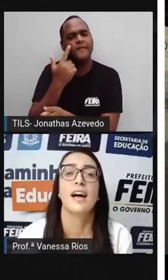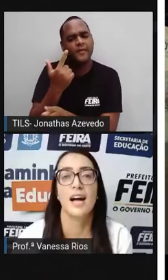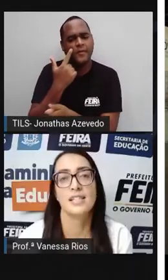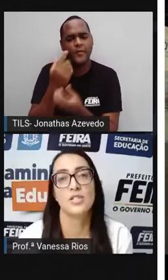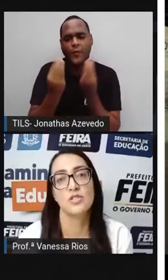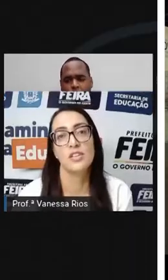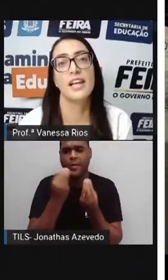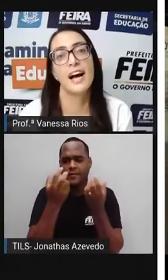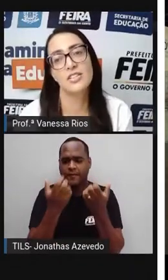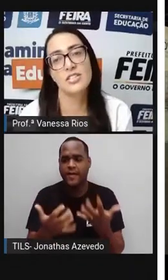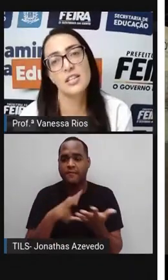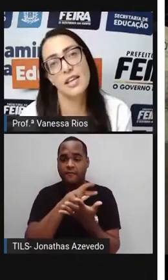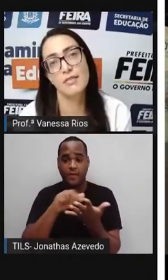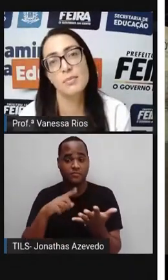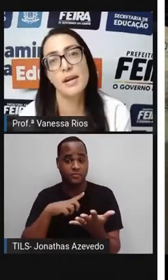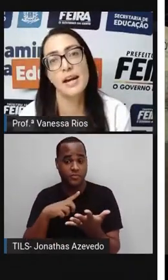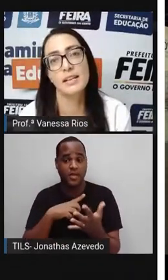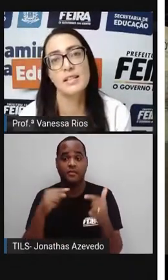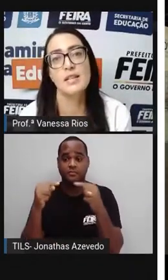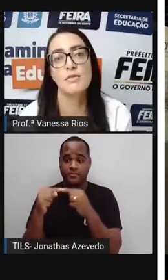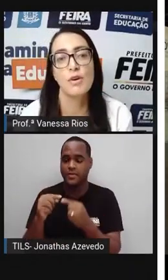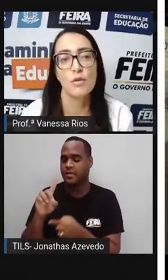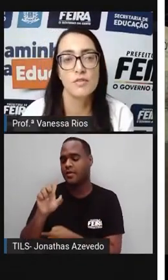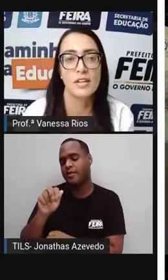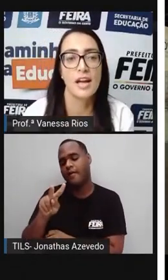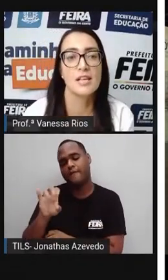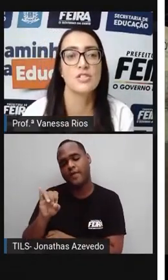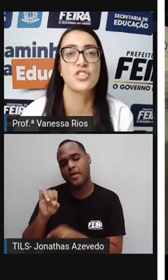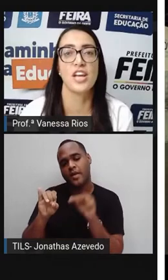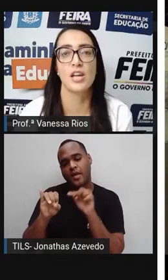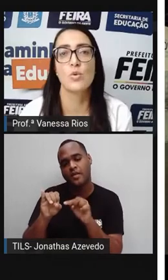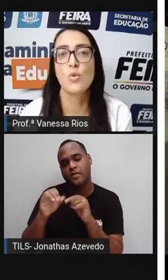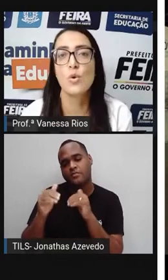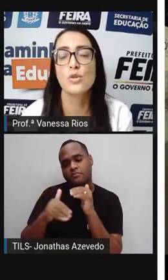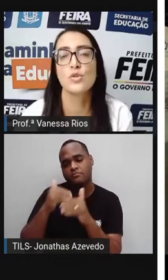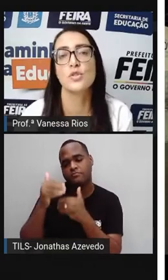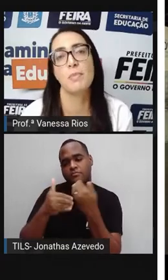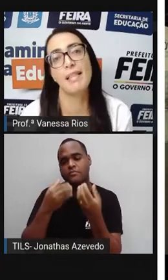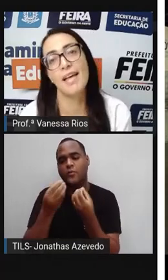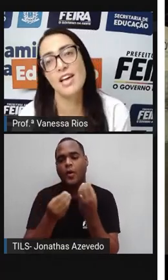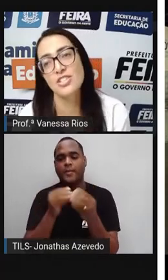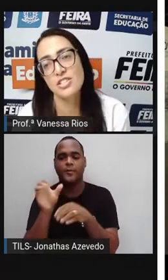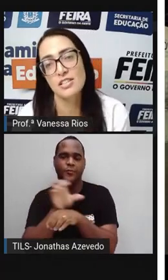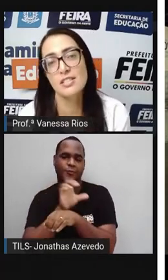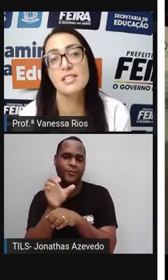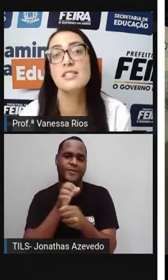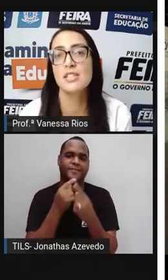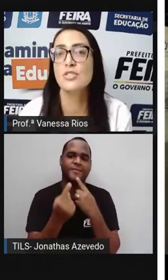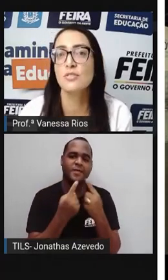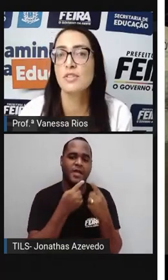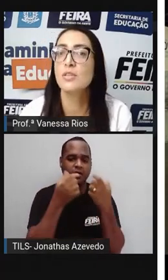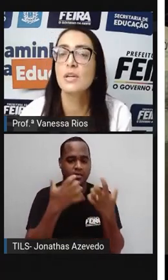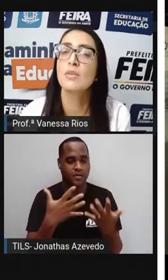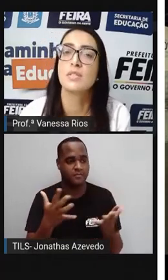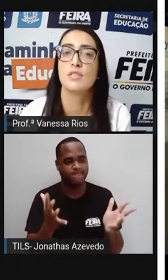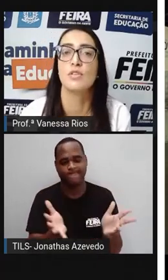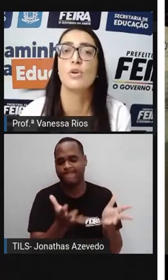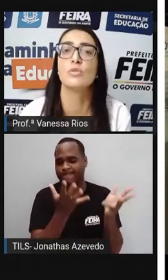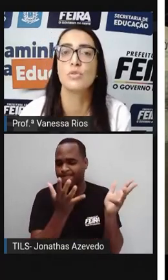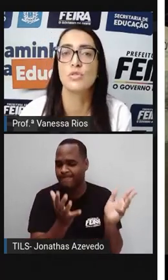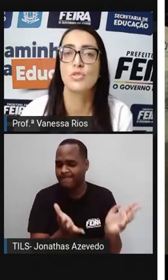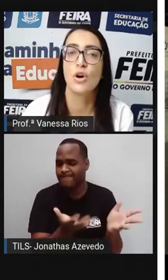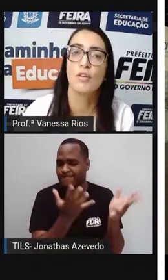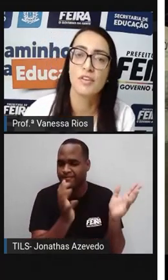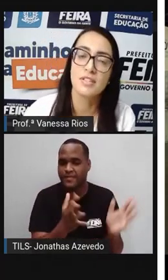As atividades que Davi Braga desenvolve, né? Existem aí cursos, palestras, incentivando, inclusive,